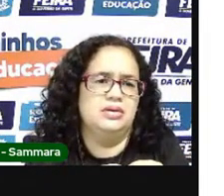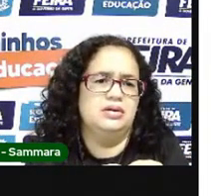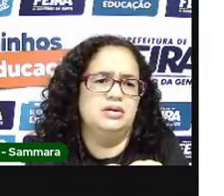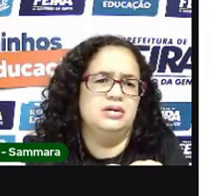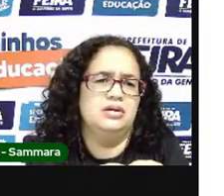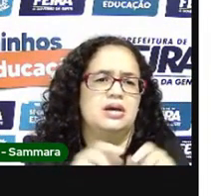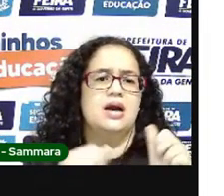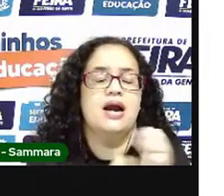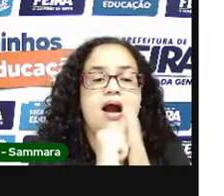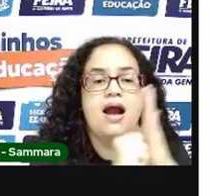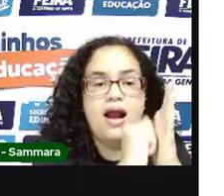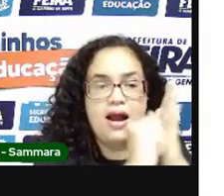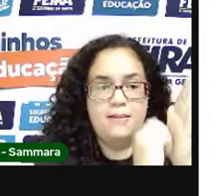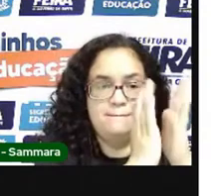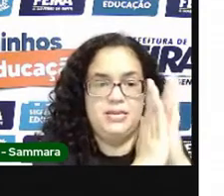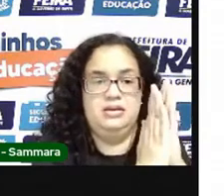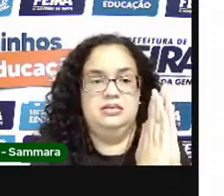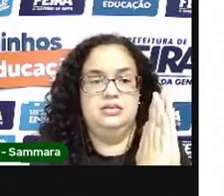amém, né?